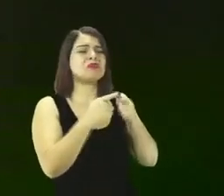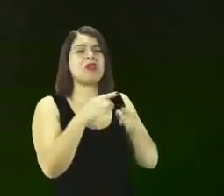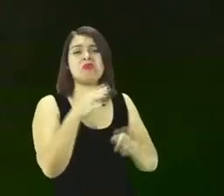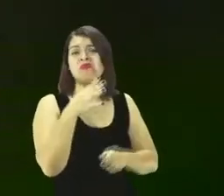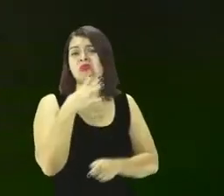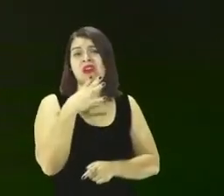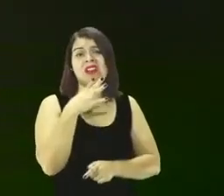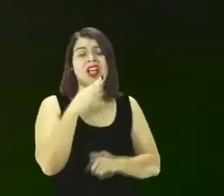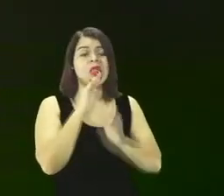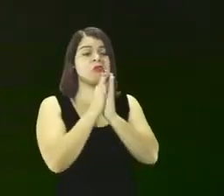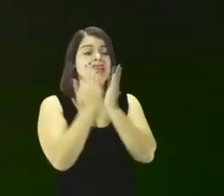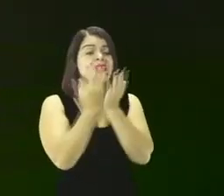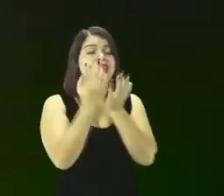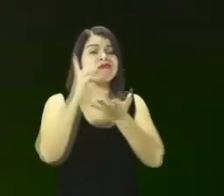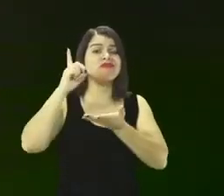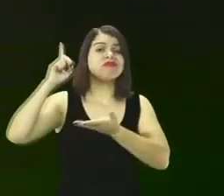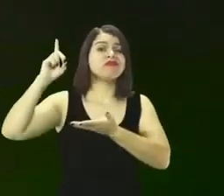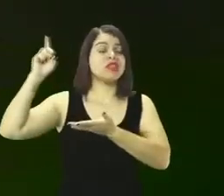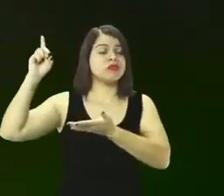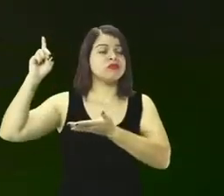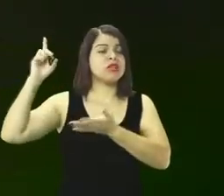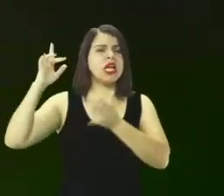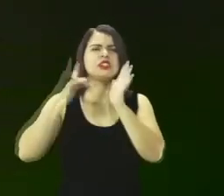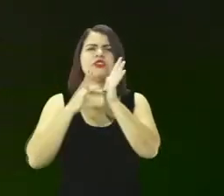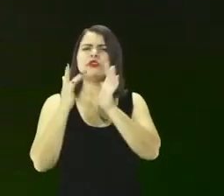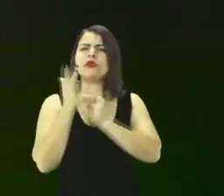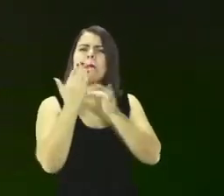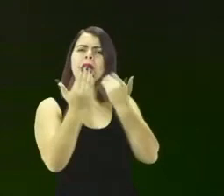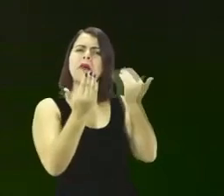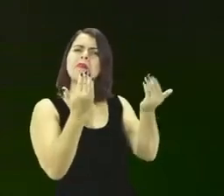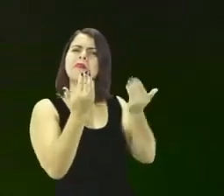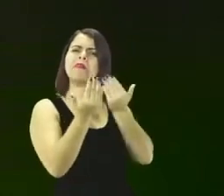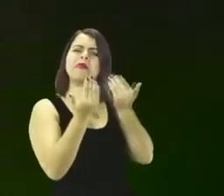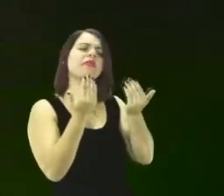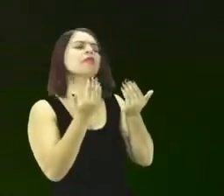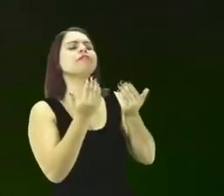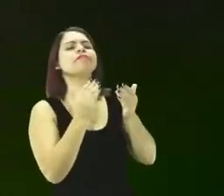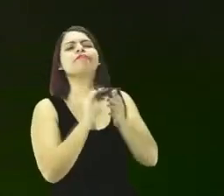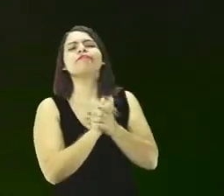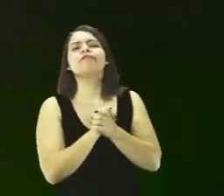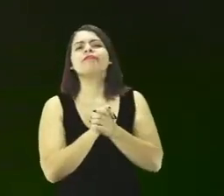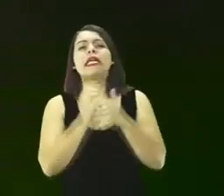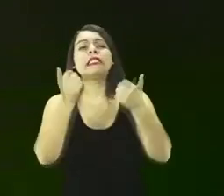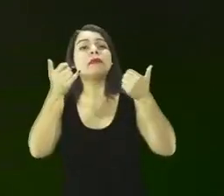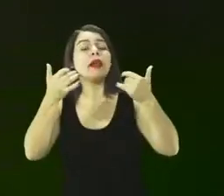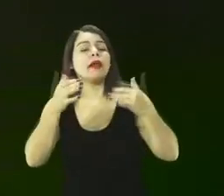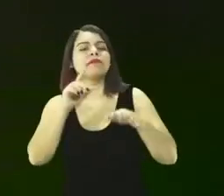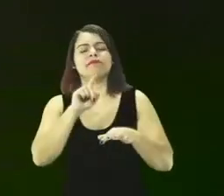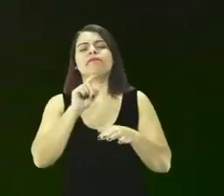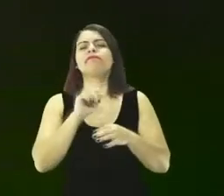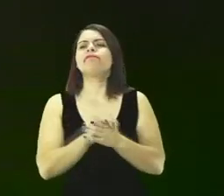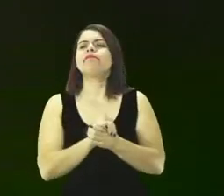Jesus associou o erro deles. O erro sempre traz algum tipo de prejuízo na nossa vida.